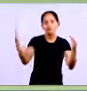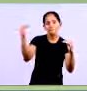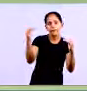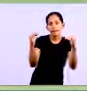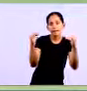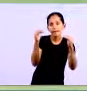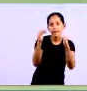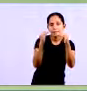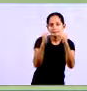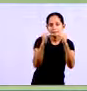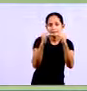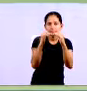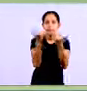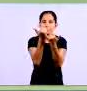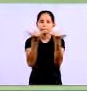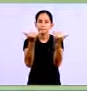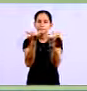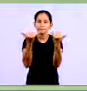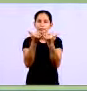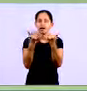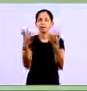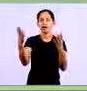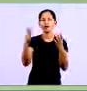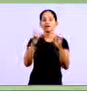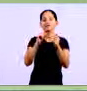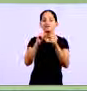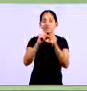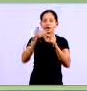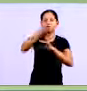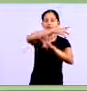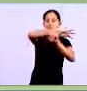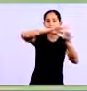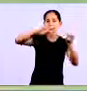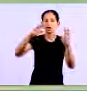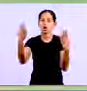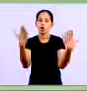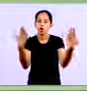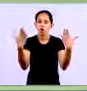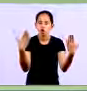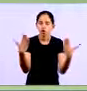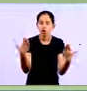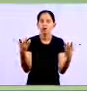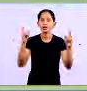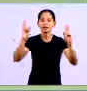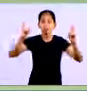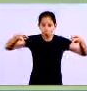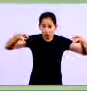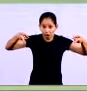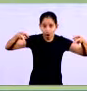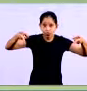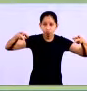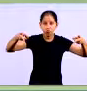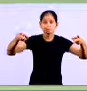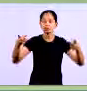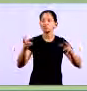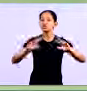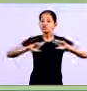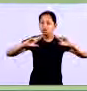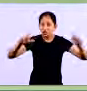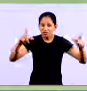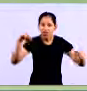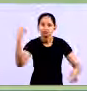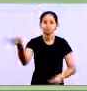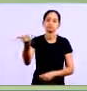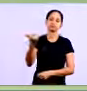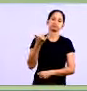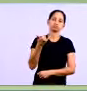seu software Conversa com o software do banco Com o extrato bancário do banco E eles vão verificar Se todas as informações Estão batendo Se não bater Ele vai te informar Imediatamente